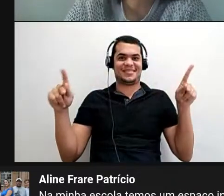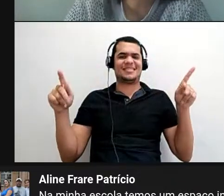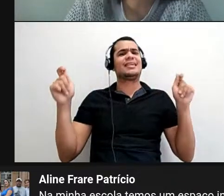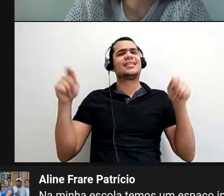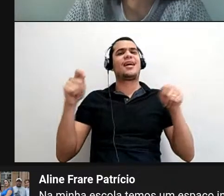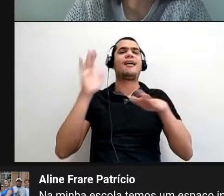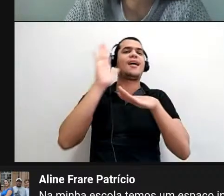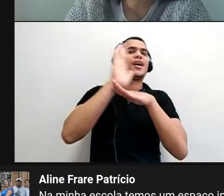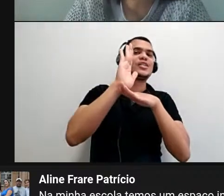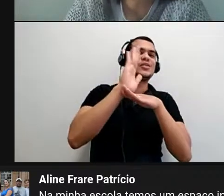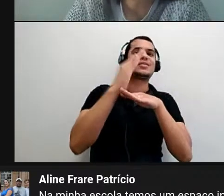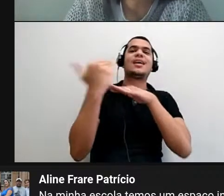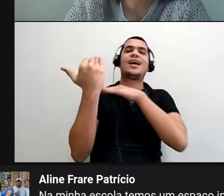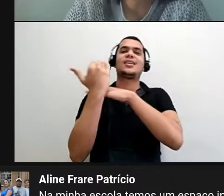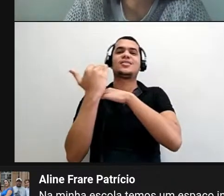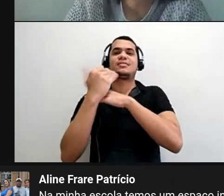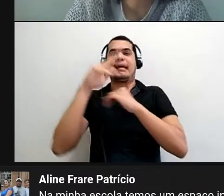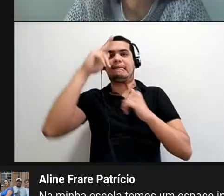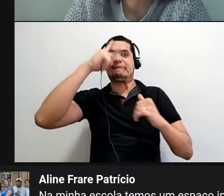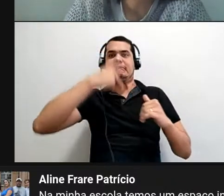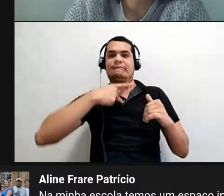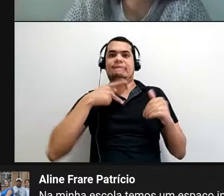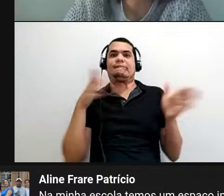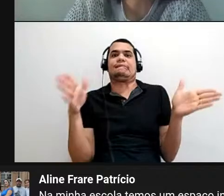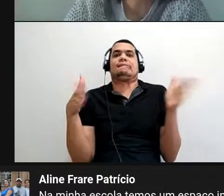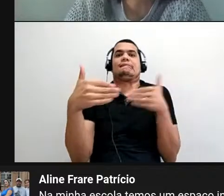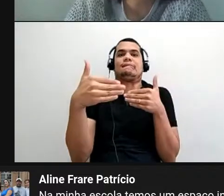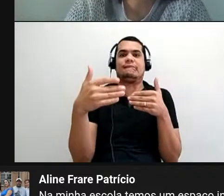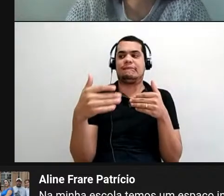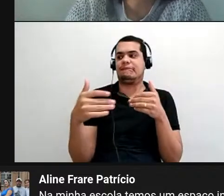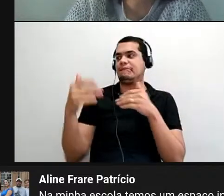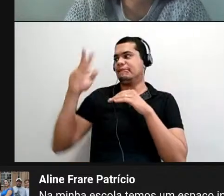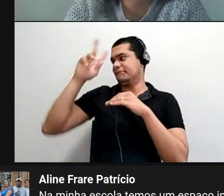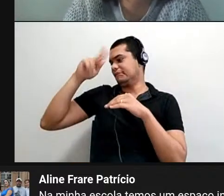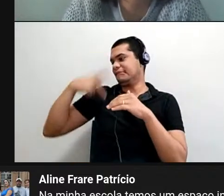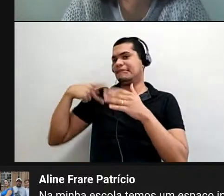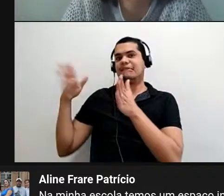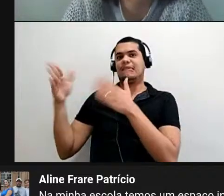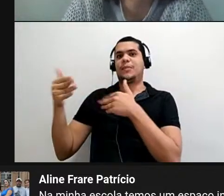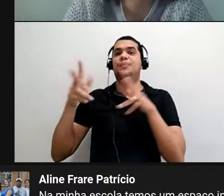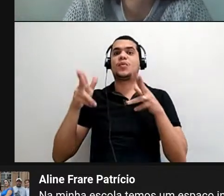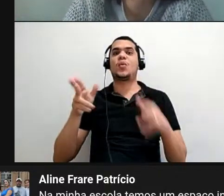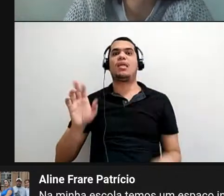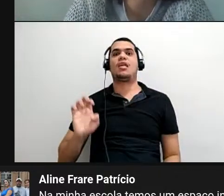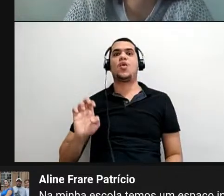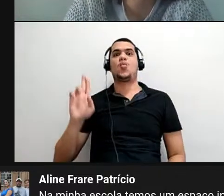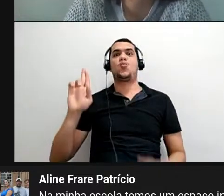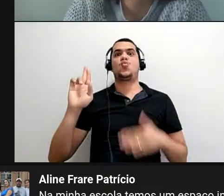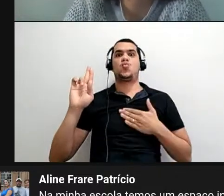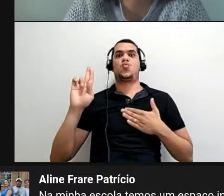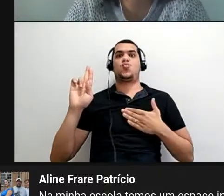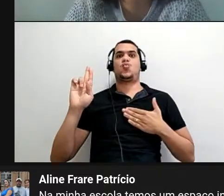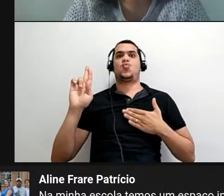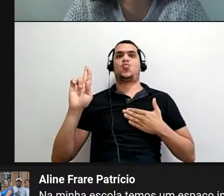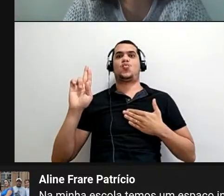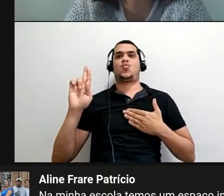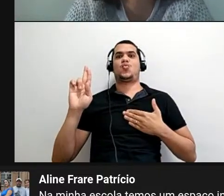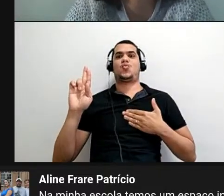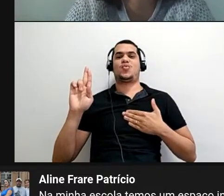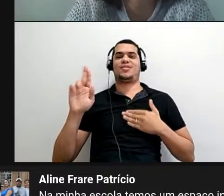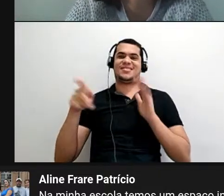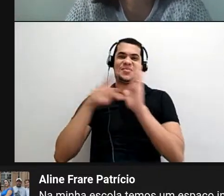não é cada um no seu quadrado. Como diz a mentalidade do eu, o eu do Descartes,